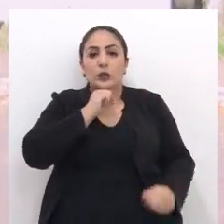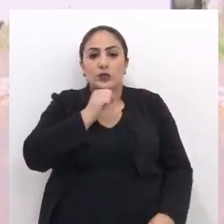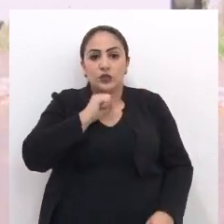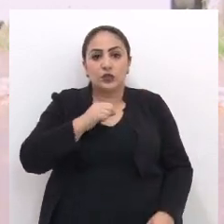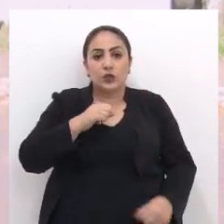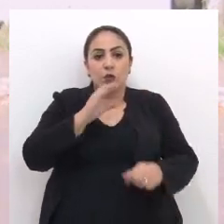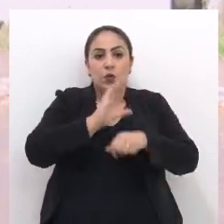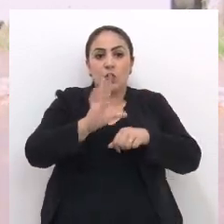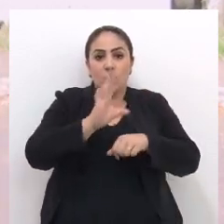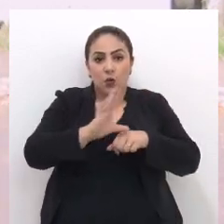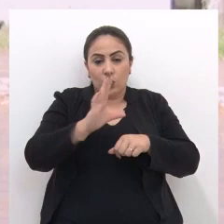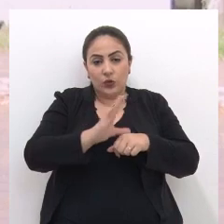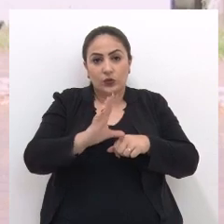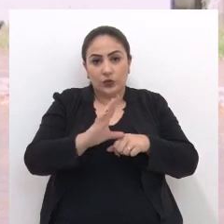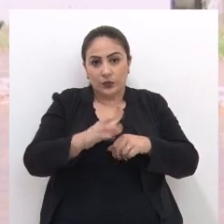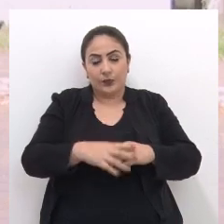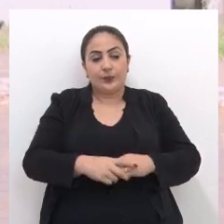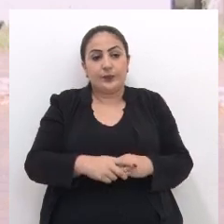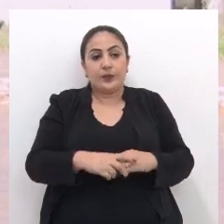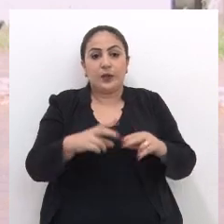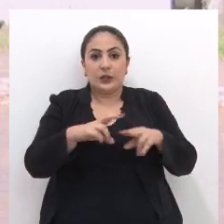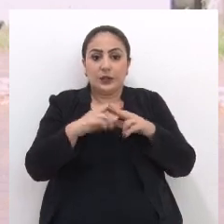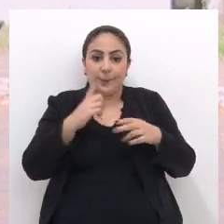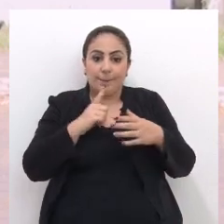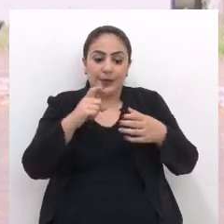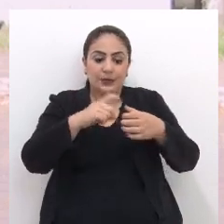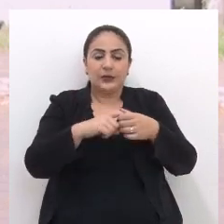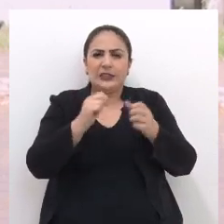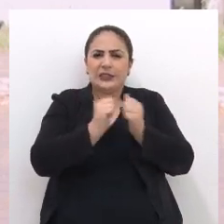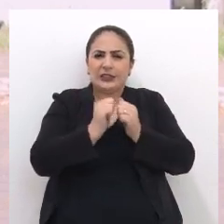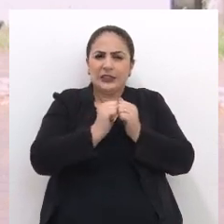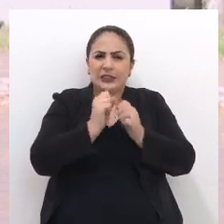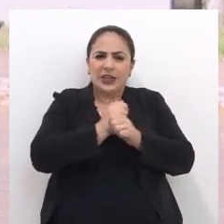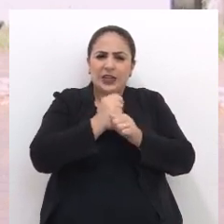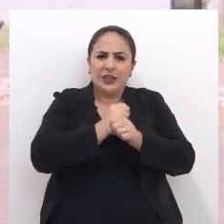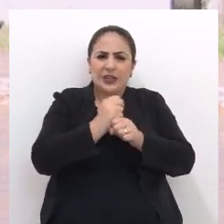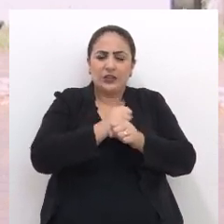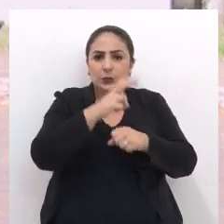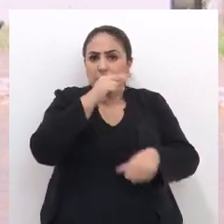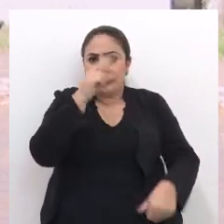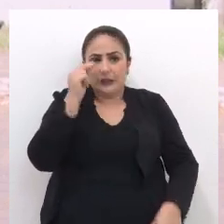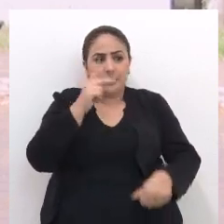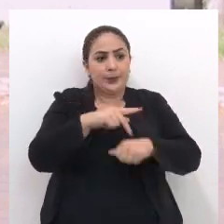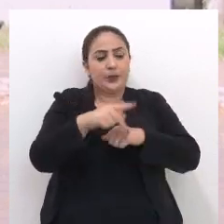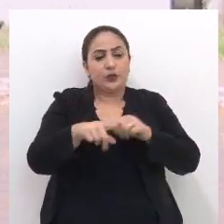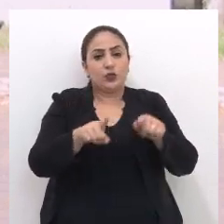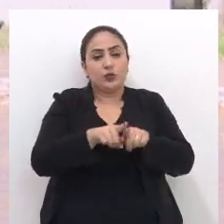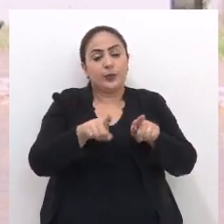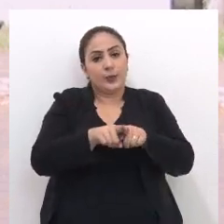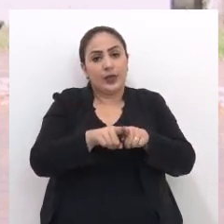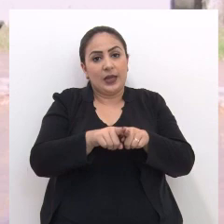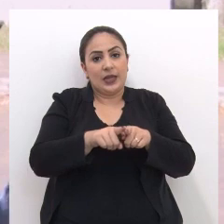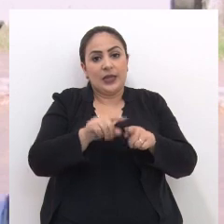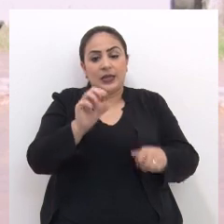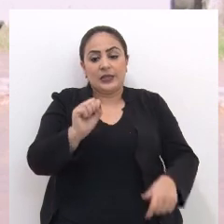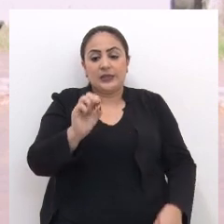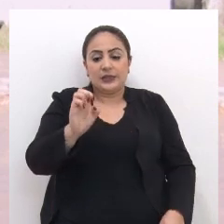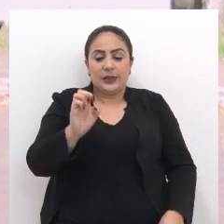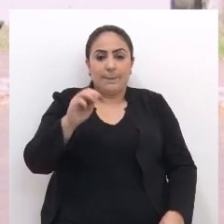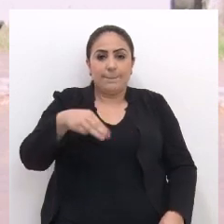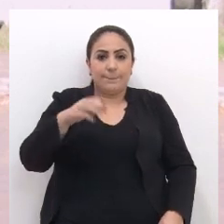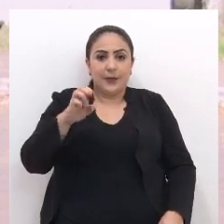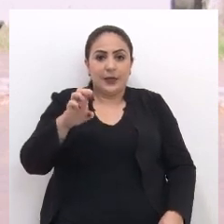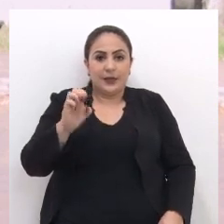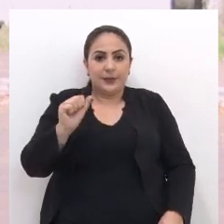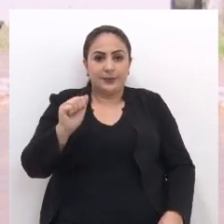profissionalizante de metal mecânico de tornearia aqui da Semeato, onde foi uma parceria muitos anos atrás entre o município de Passos Fundo e a Semeato. O terreno